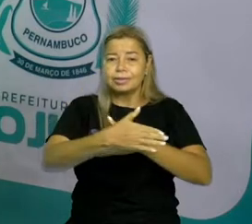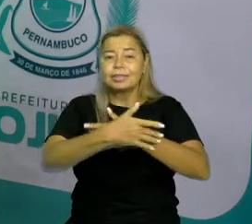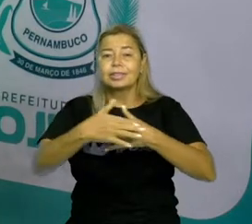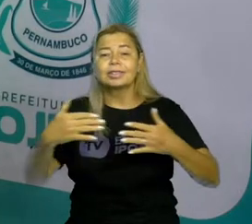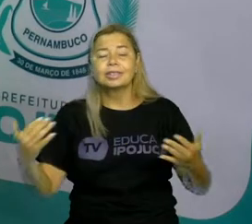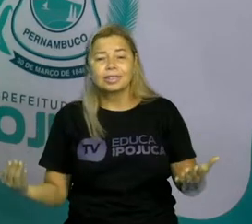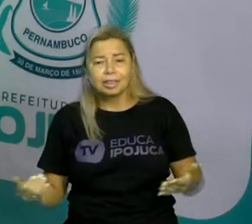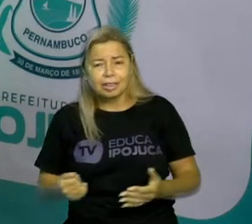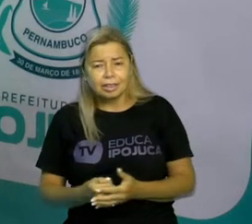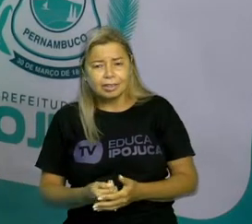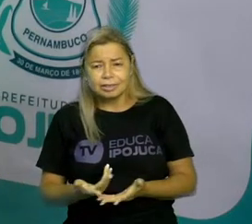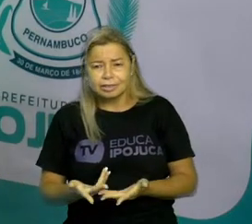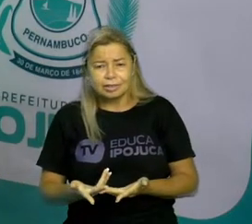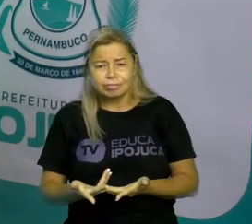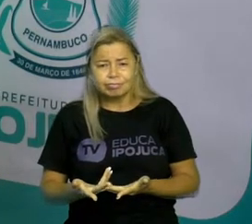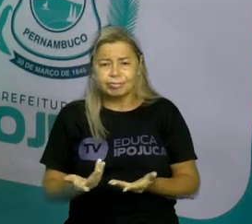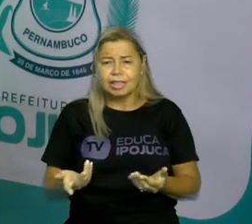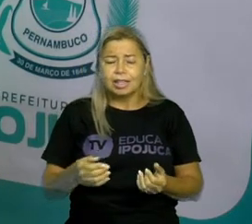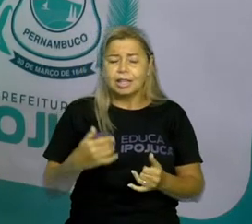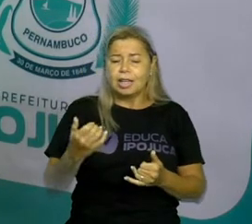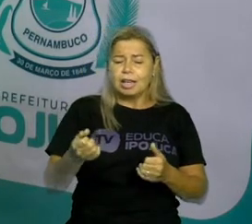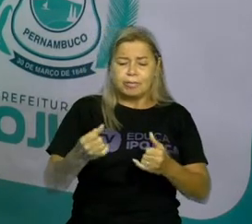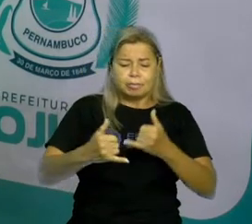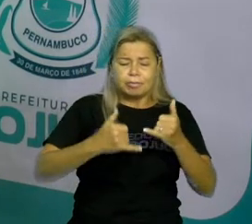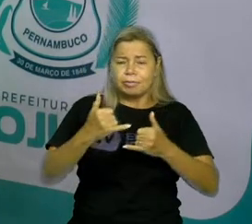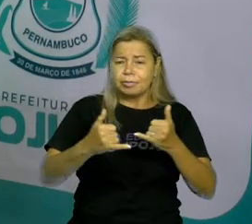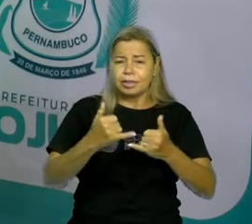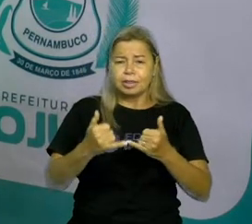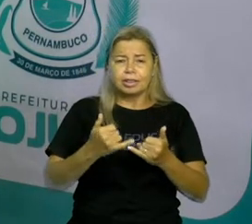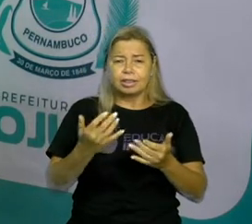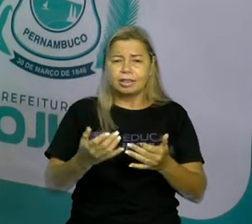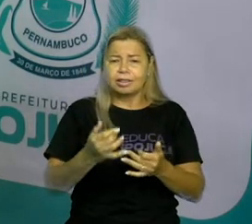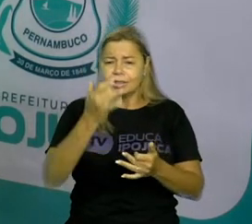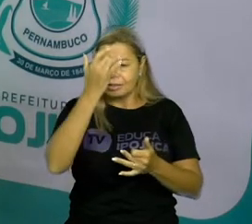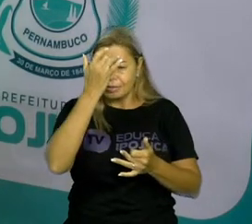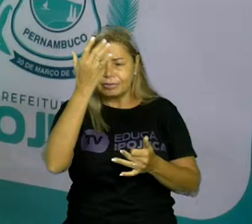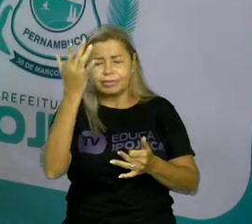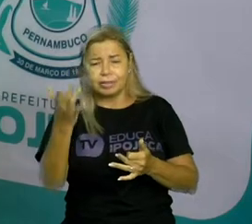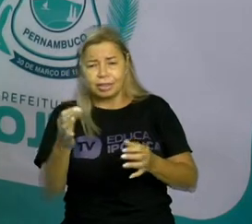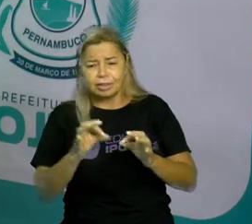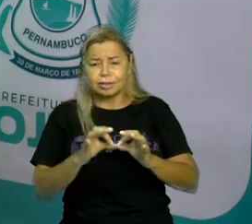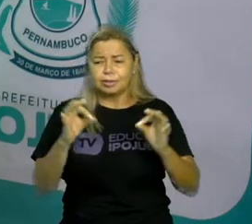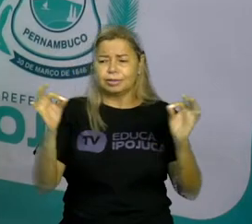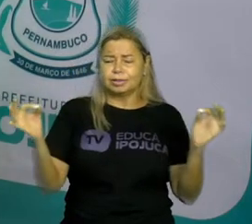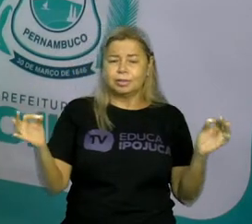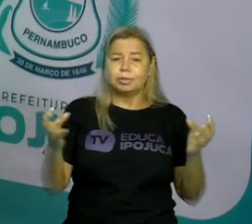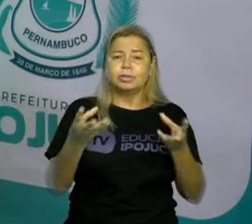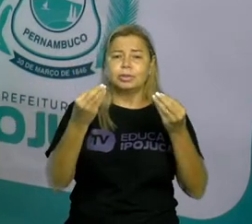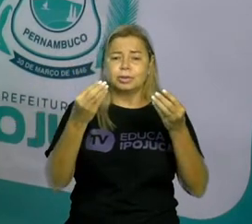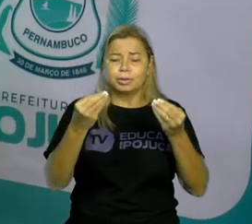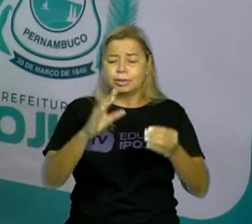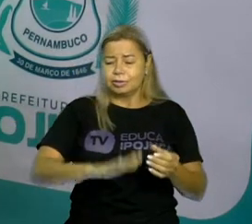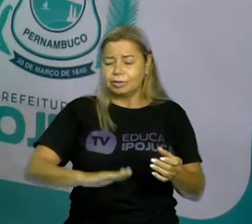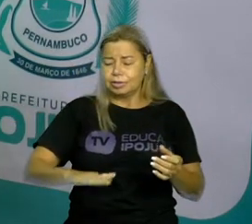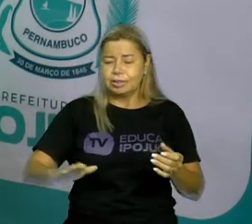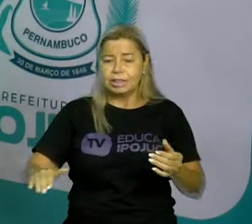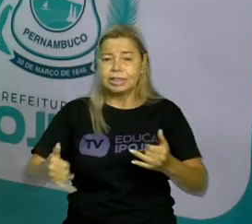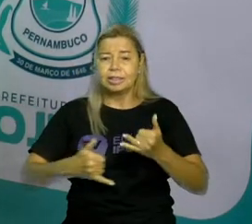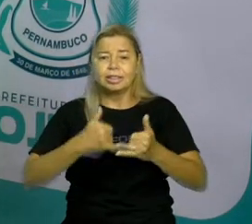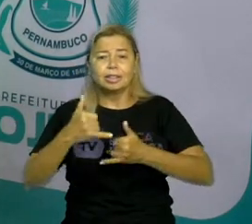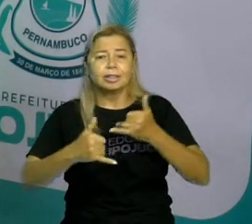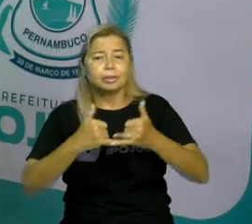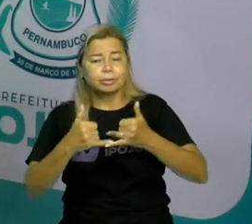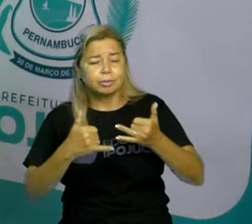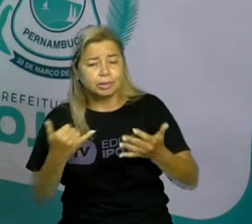brincadeira é muito natural aqui onde a gente mora, na nossa região. Muitas crianças brincam de amarelinha. Porém, cada um cria